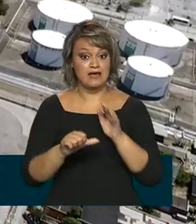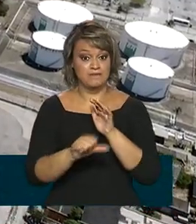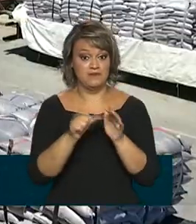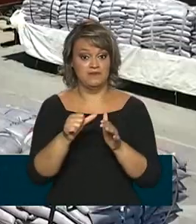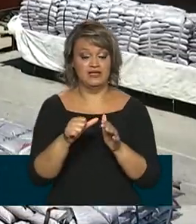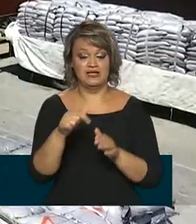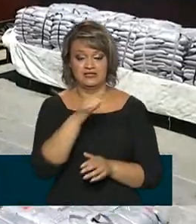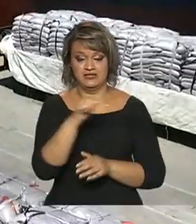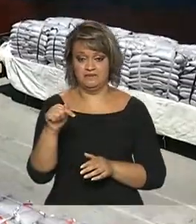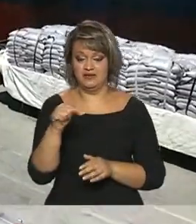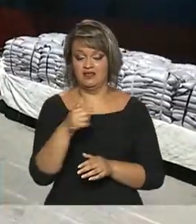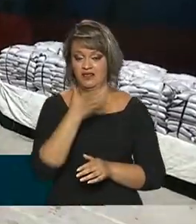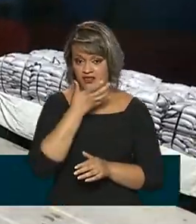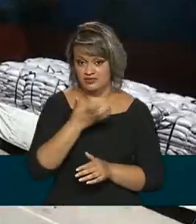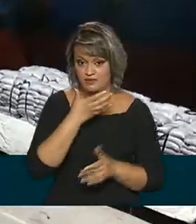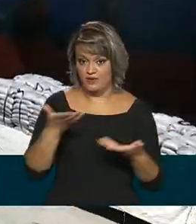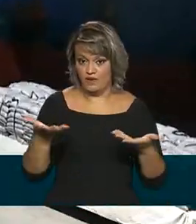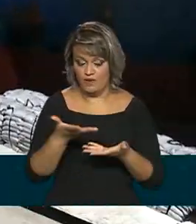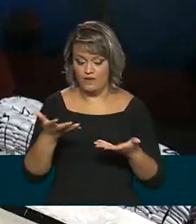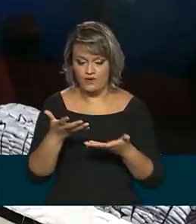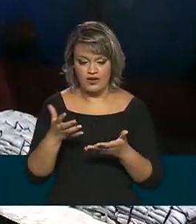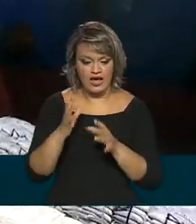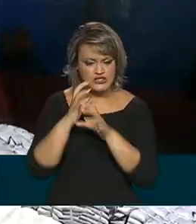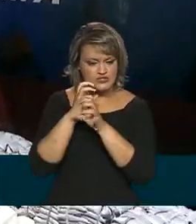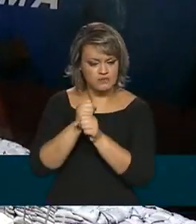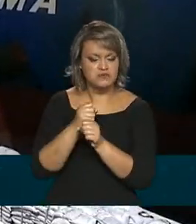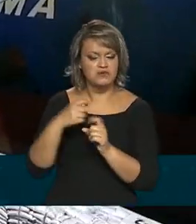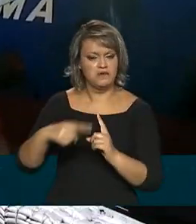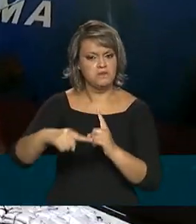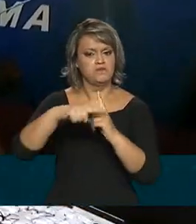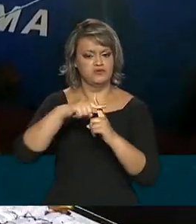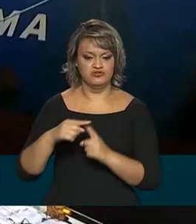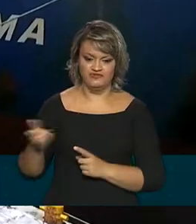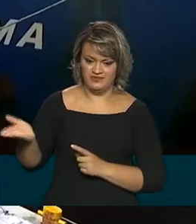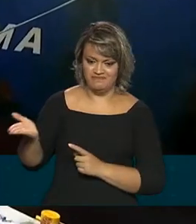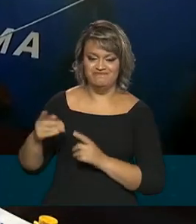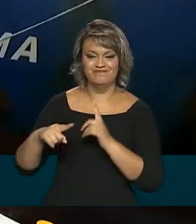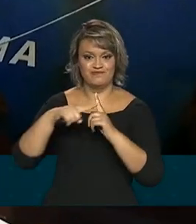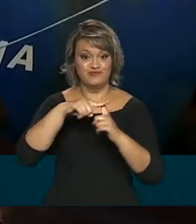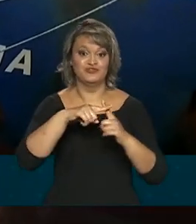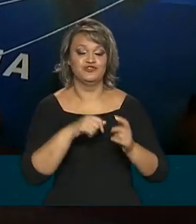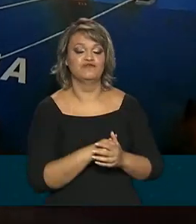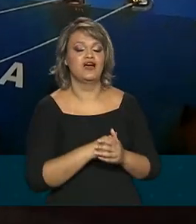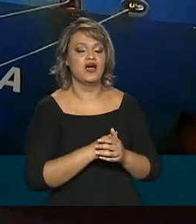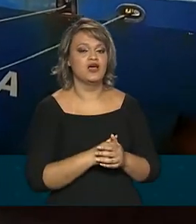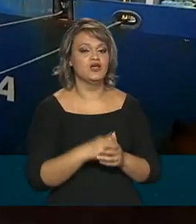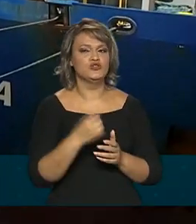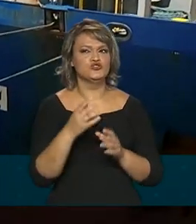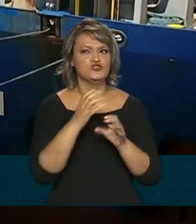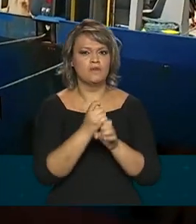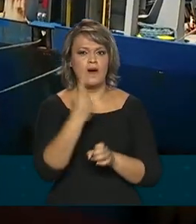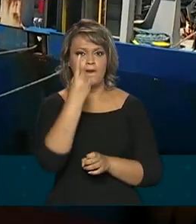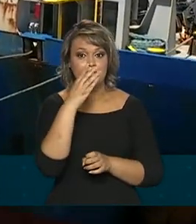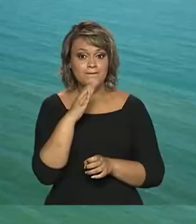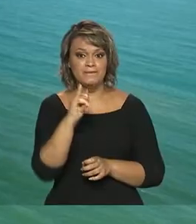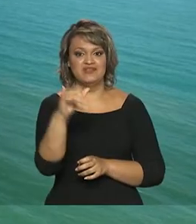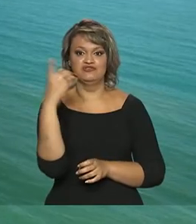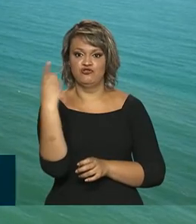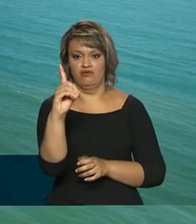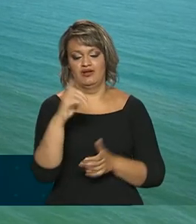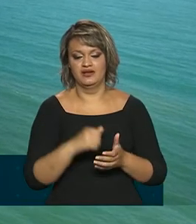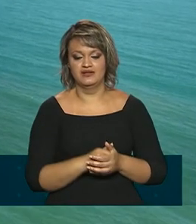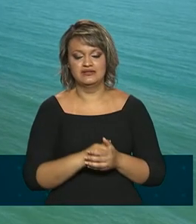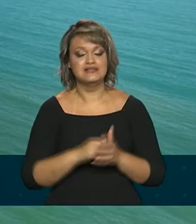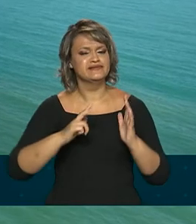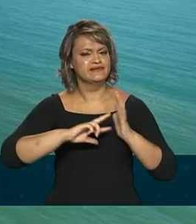de dezembro deste ano, a balança comercial ficou positiva para o Brasil em mais de US$ 1 bilhão, O